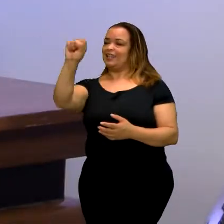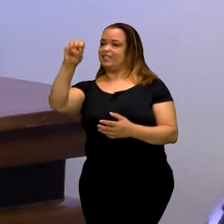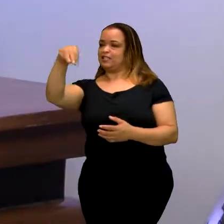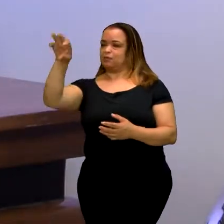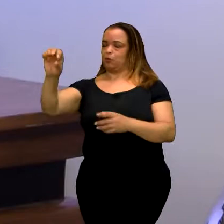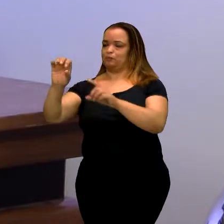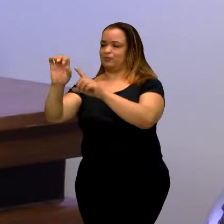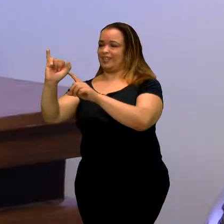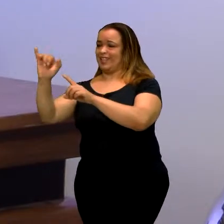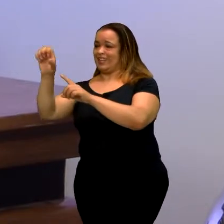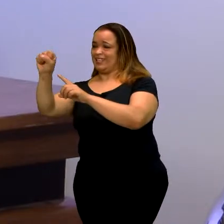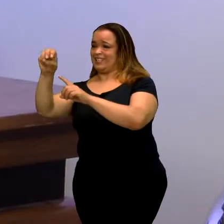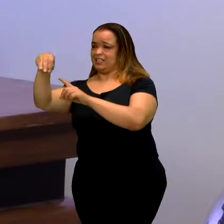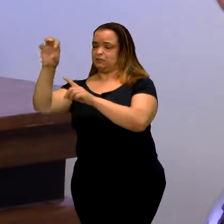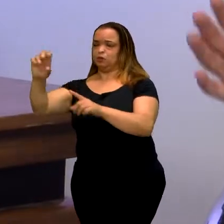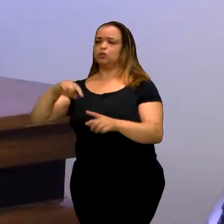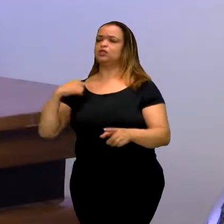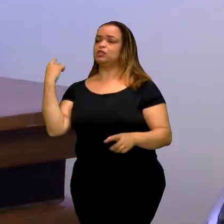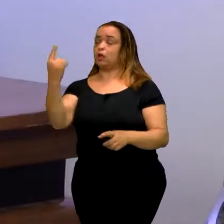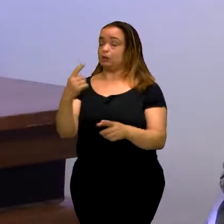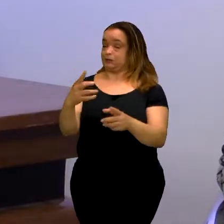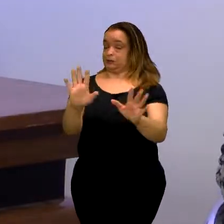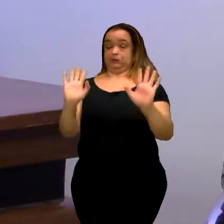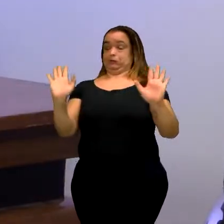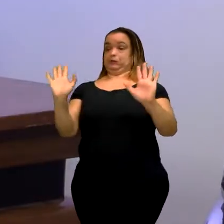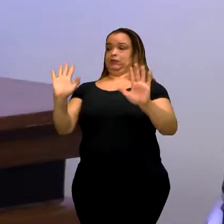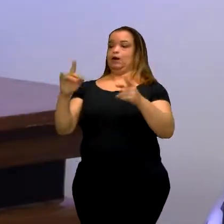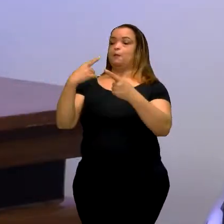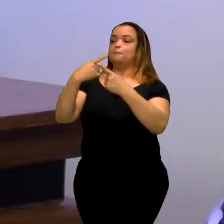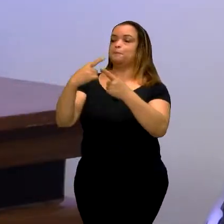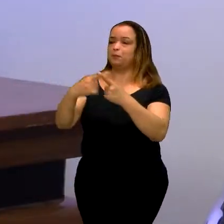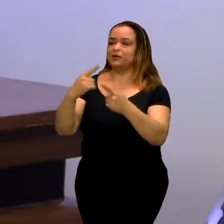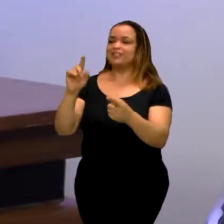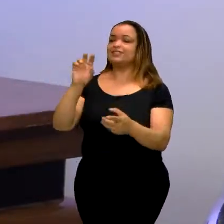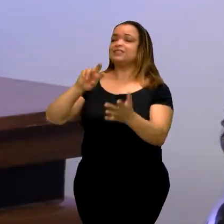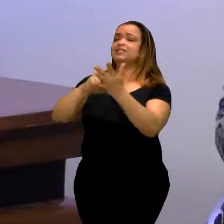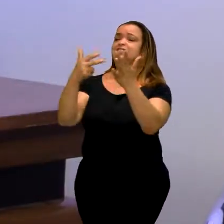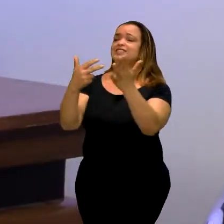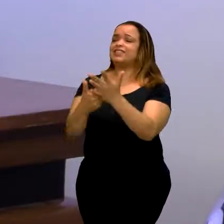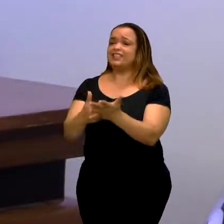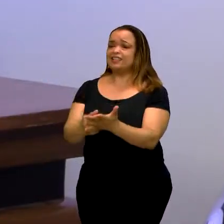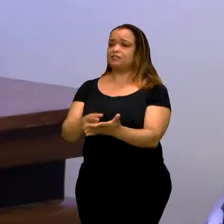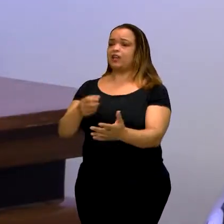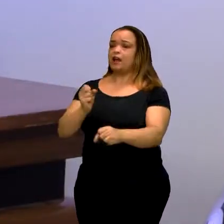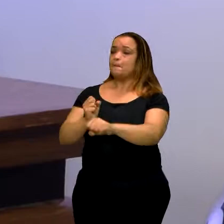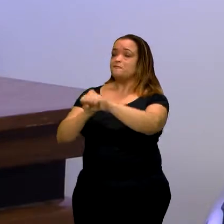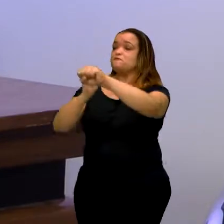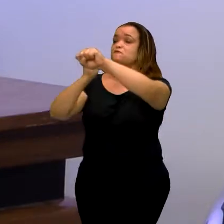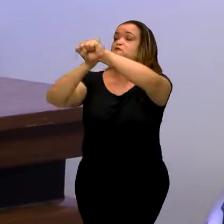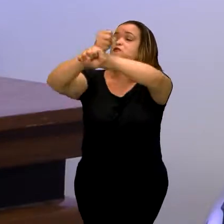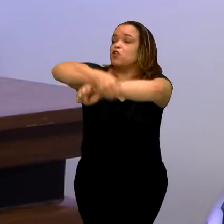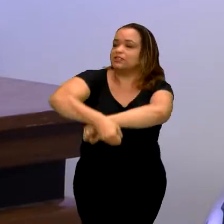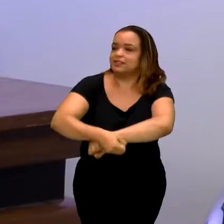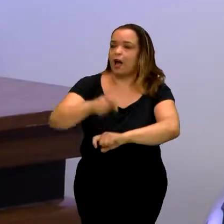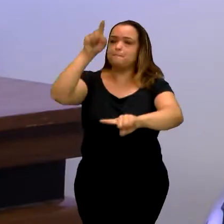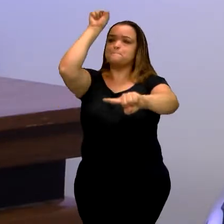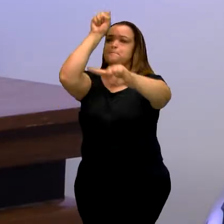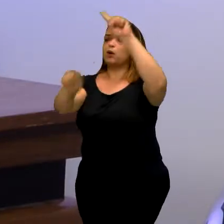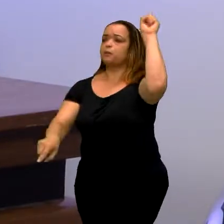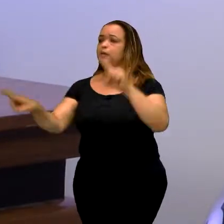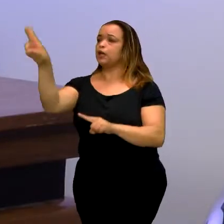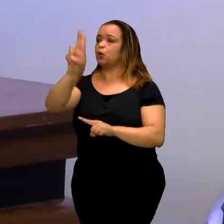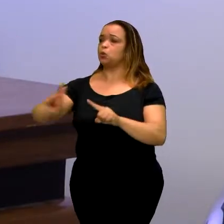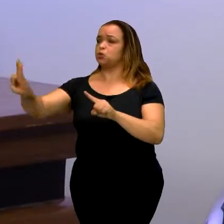já até a gente fica assim, chocado, assim. Porque é um método de tortura, de forçar a proibição do uso da língua de